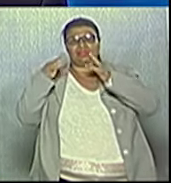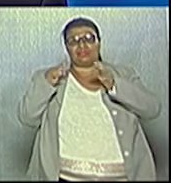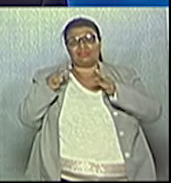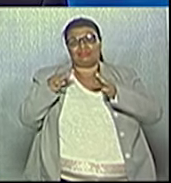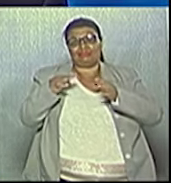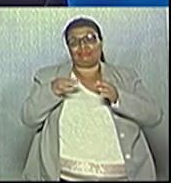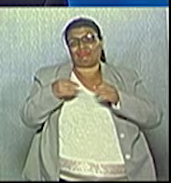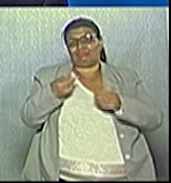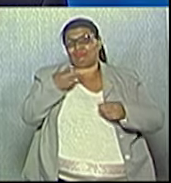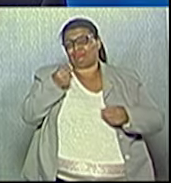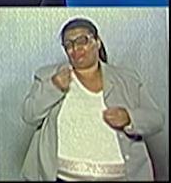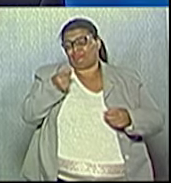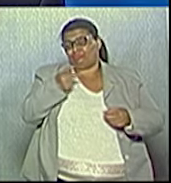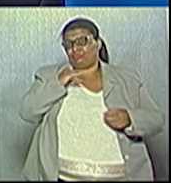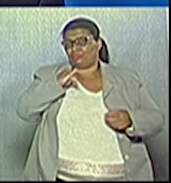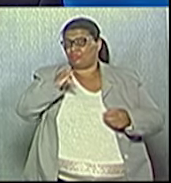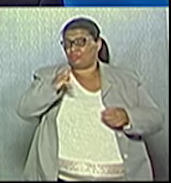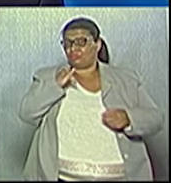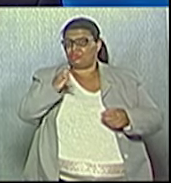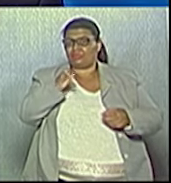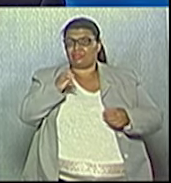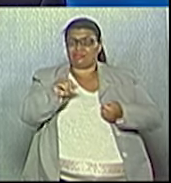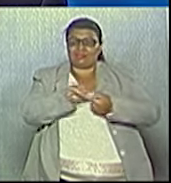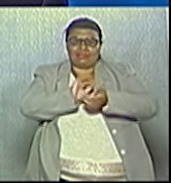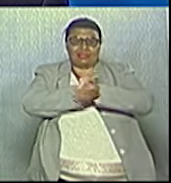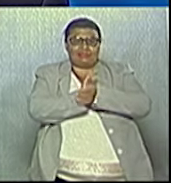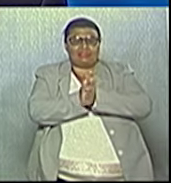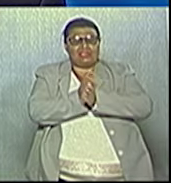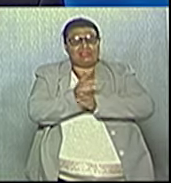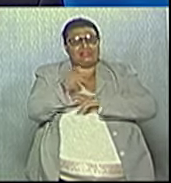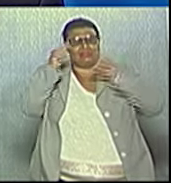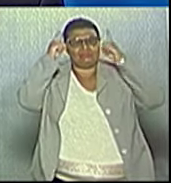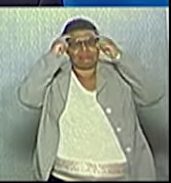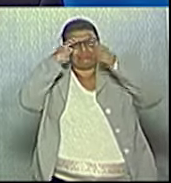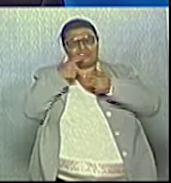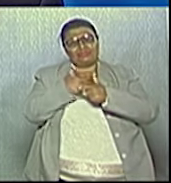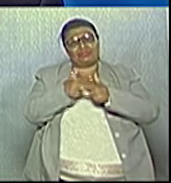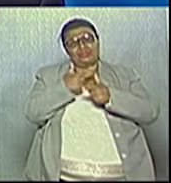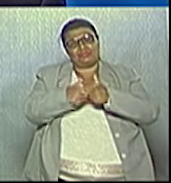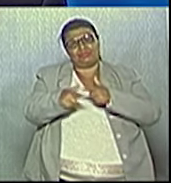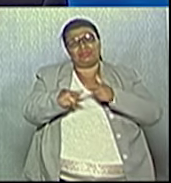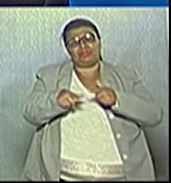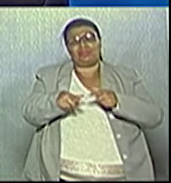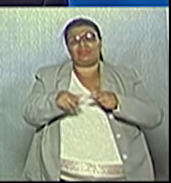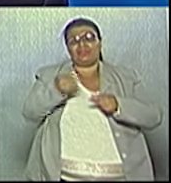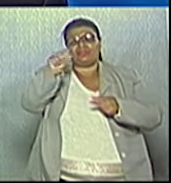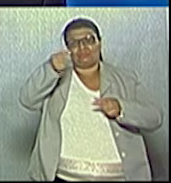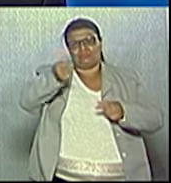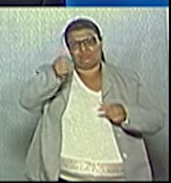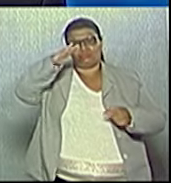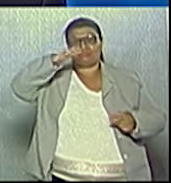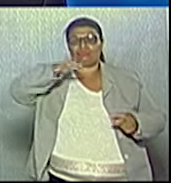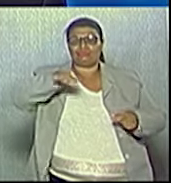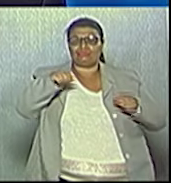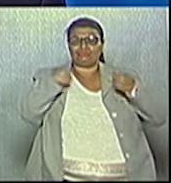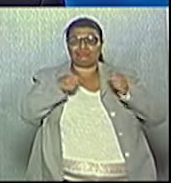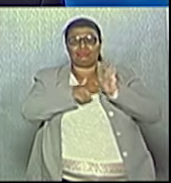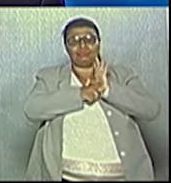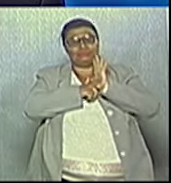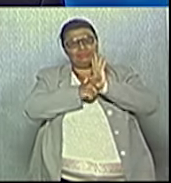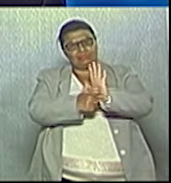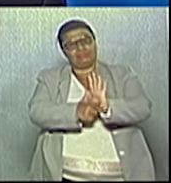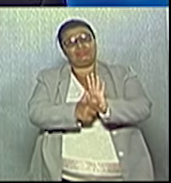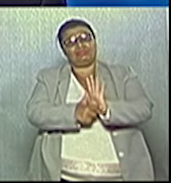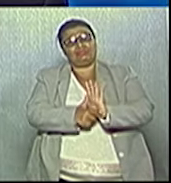Mas eu conheço a máquina administrativa. Eu sei das dificuldades. Eu sei das limitações financeiras. Então, as minhas propostas vão ao